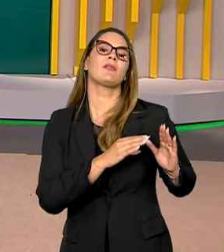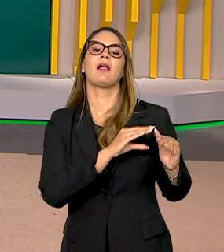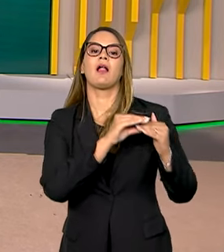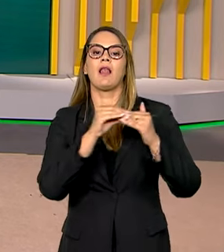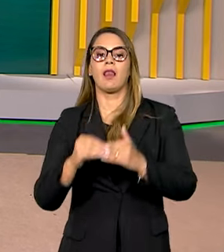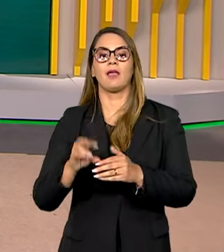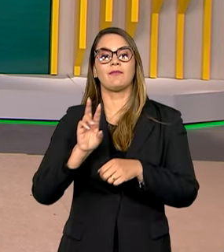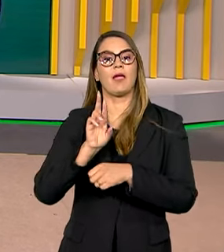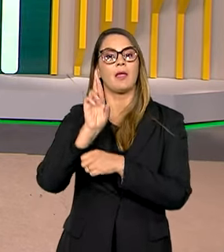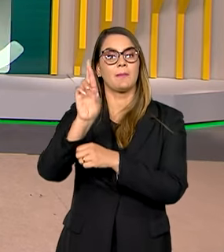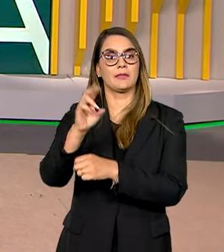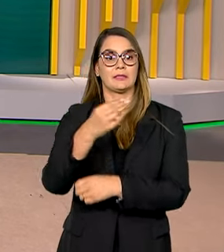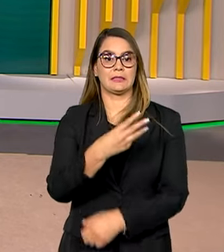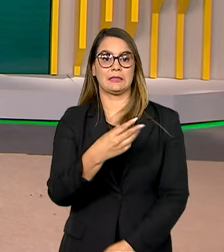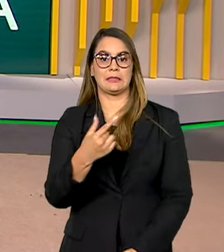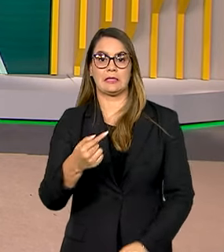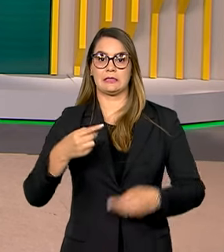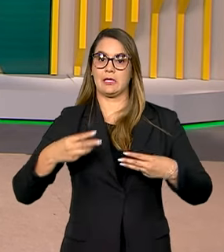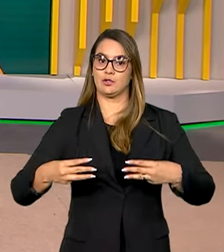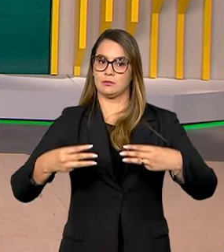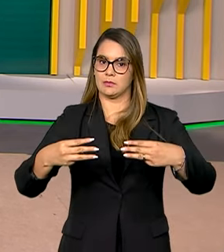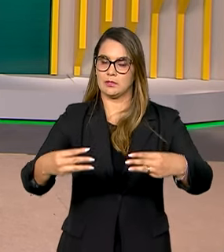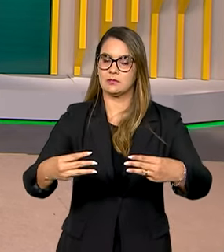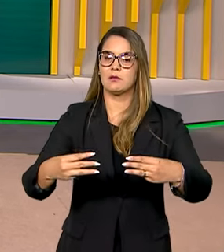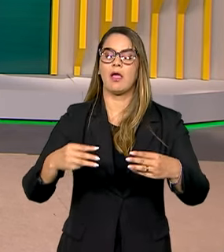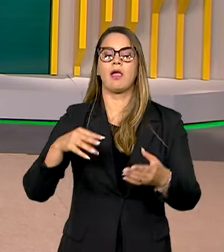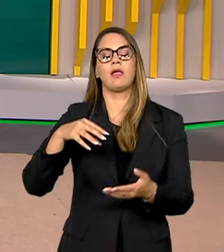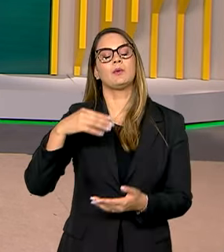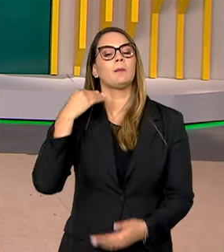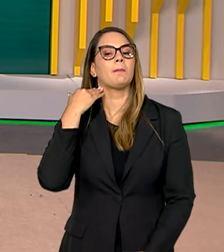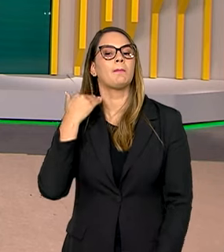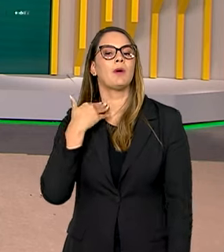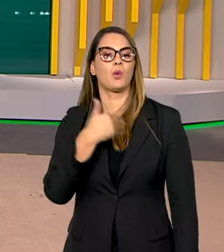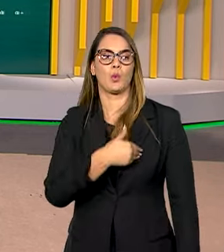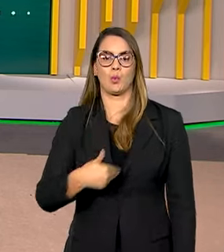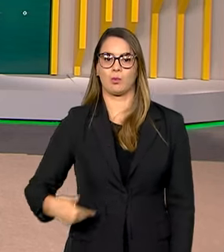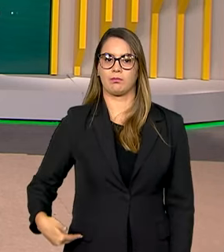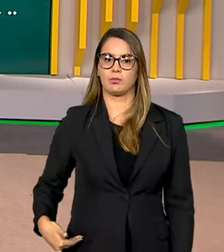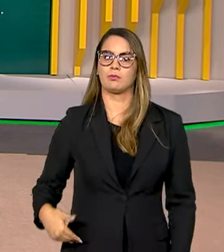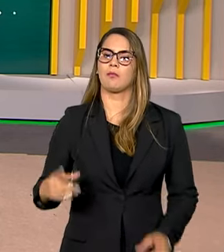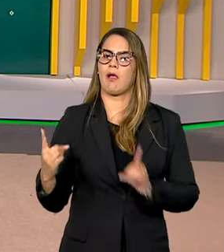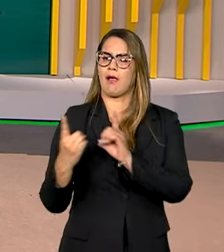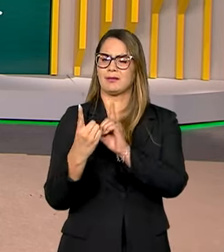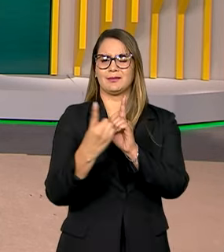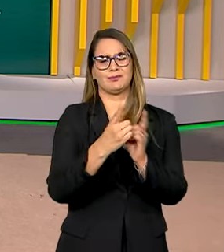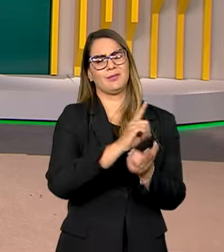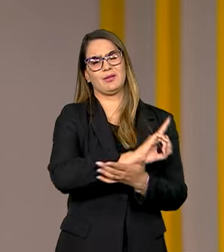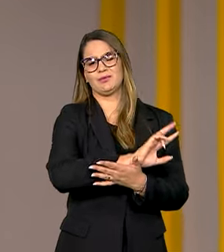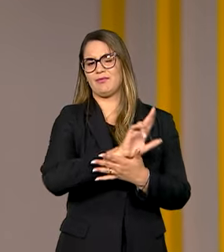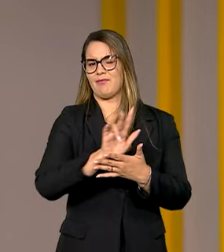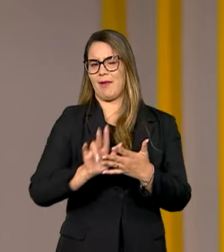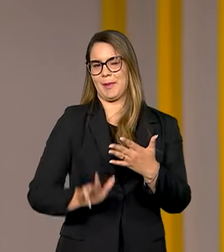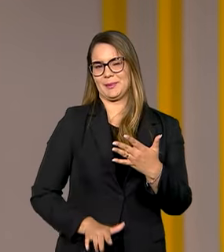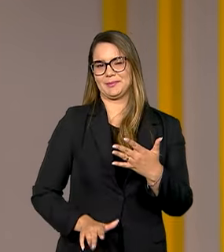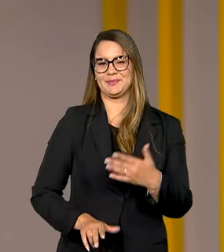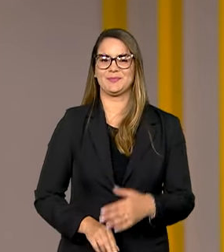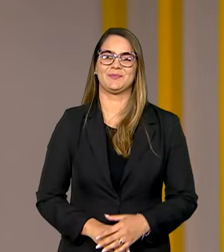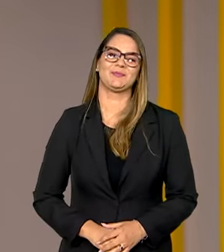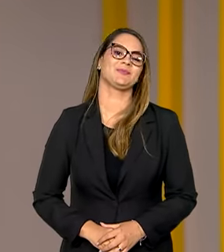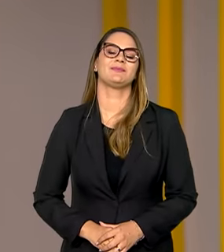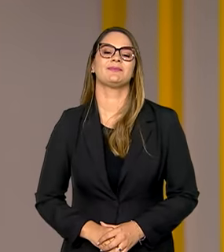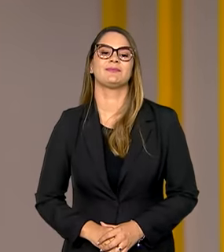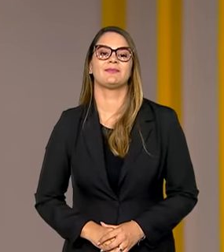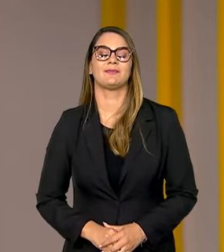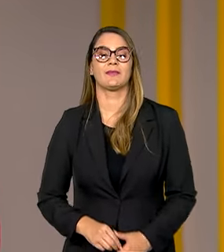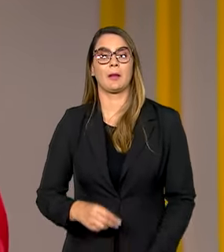representantes de 37 ministérios e bancos públicos para o atendimento nas mais diversas áreas. Para o ministro